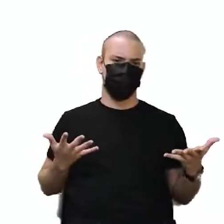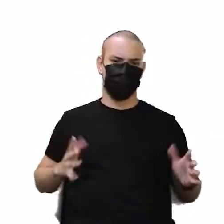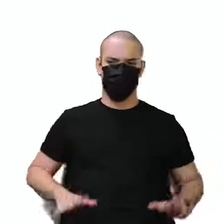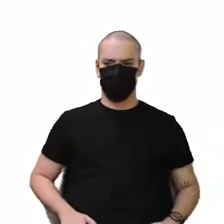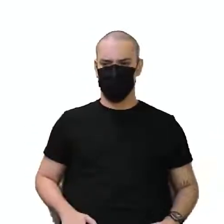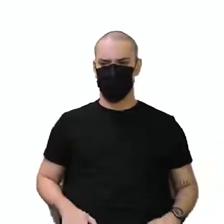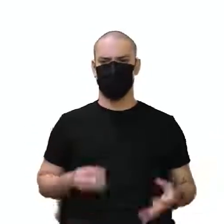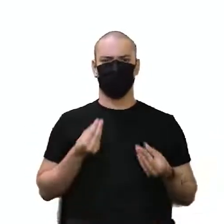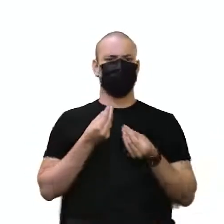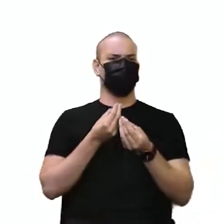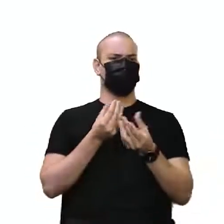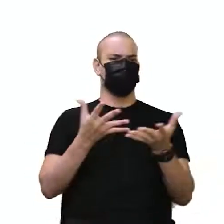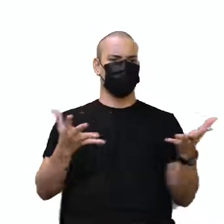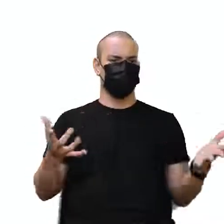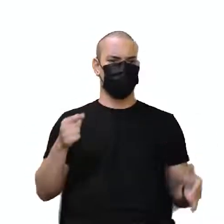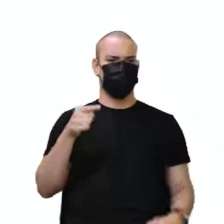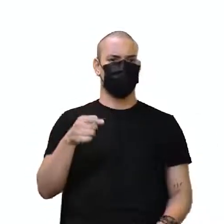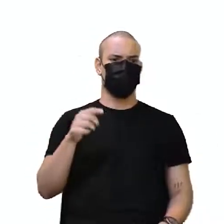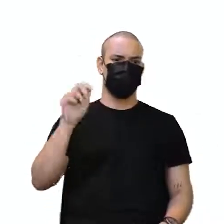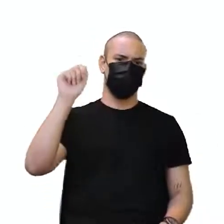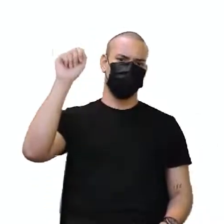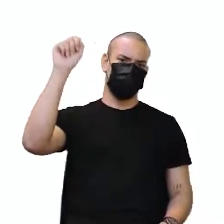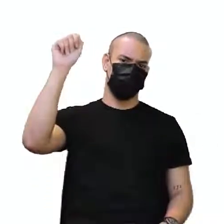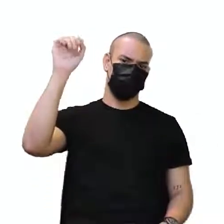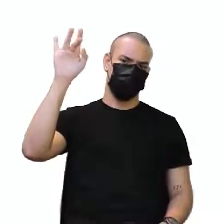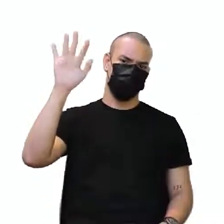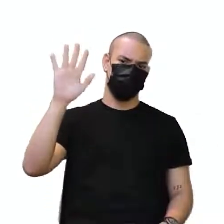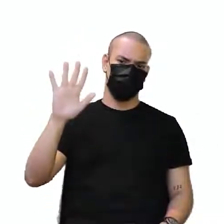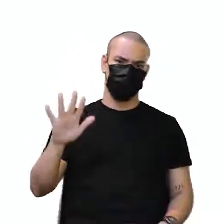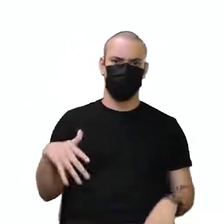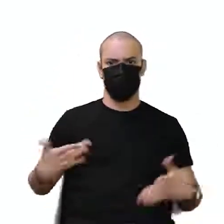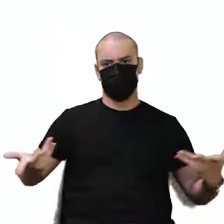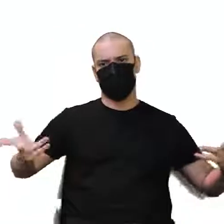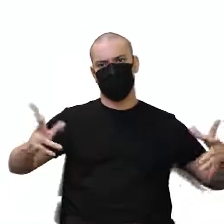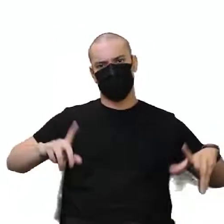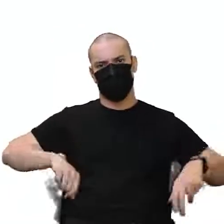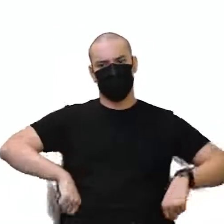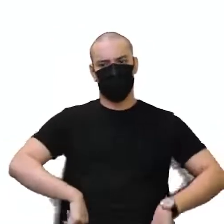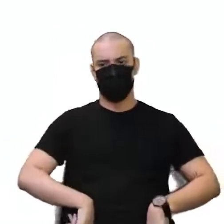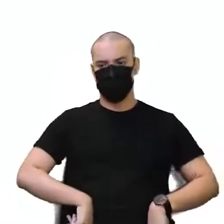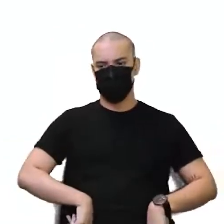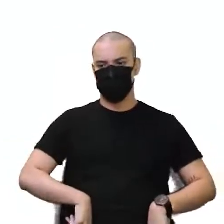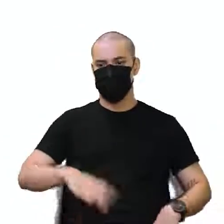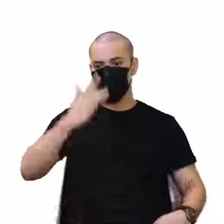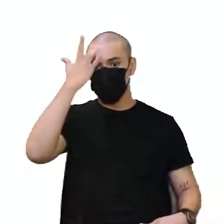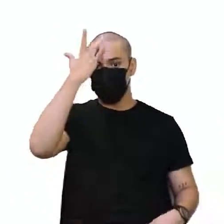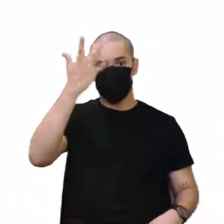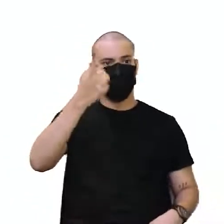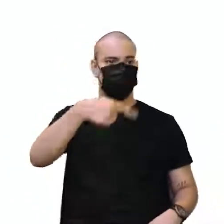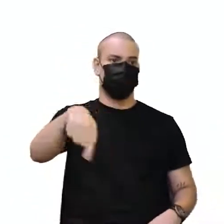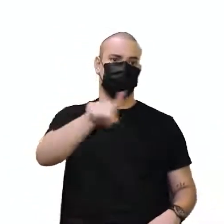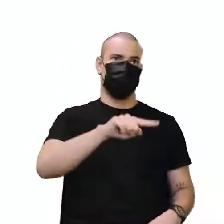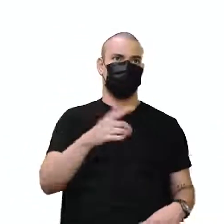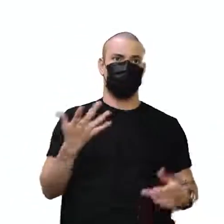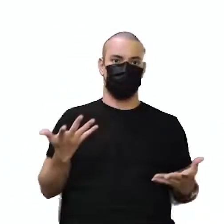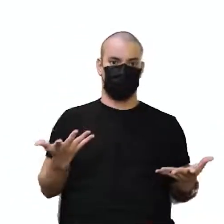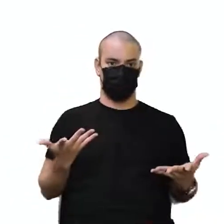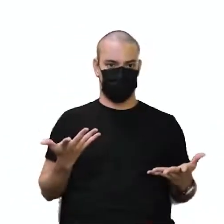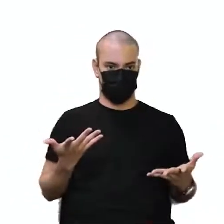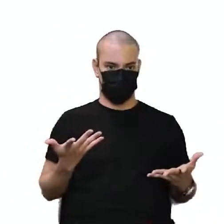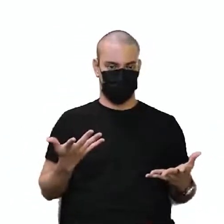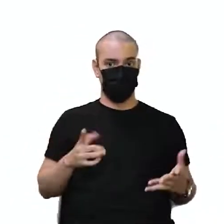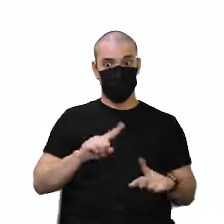Ainda está te dando letra A e opções. Está mastigando tudo, né? Então, menino, vamos lá.